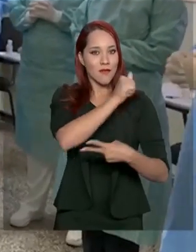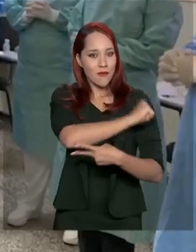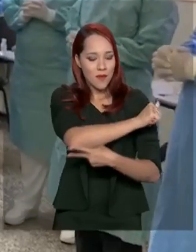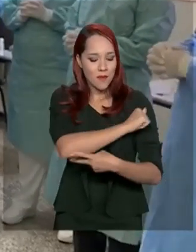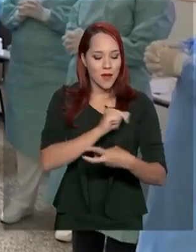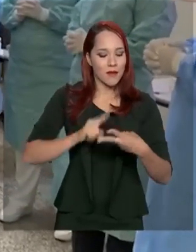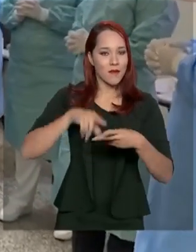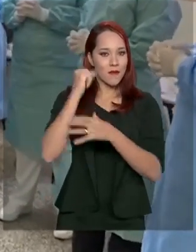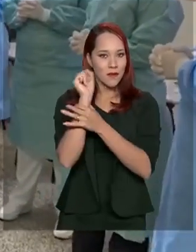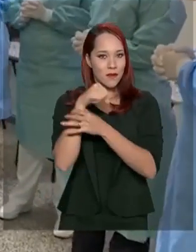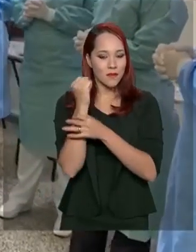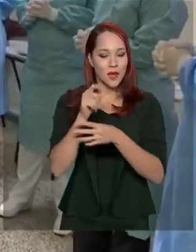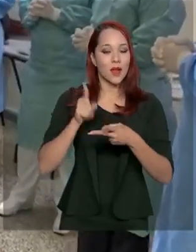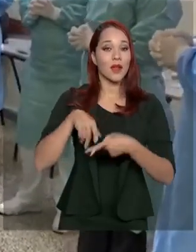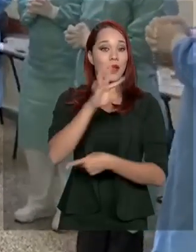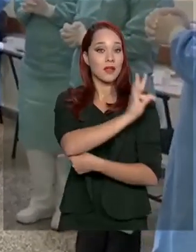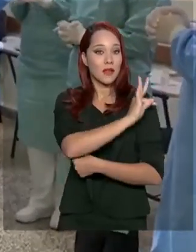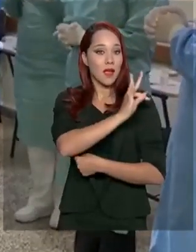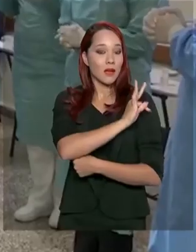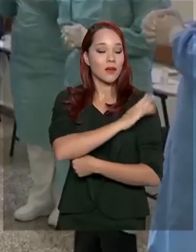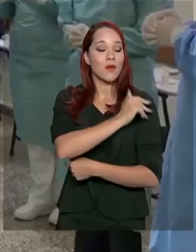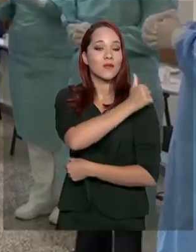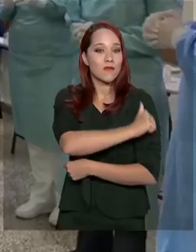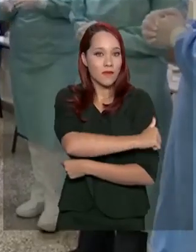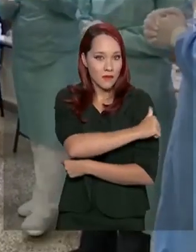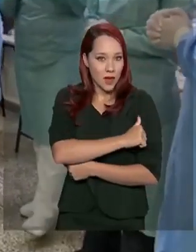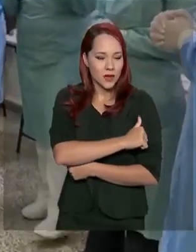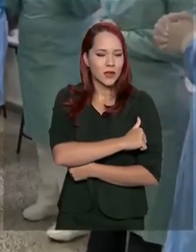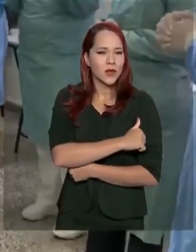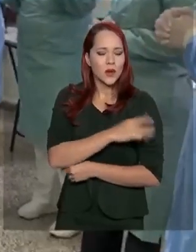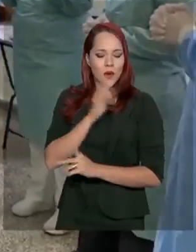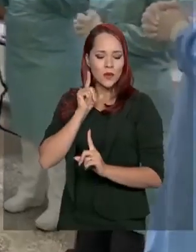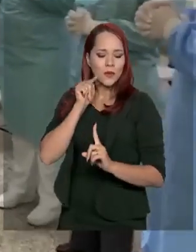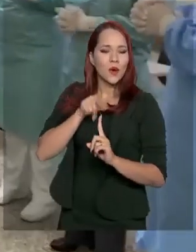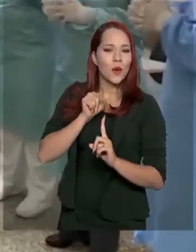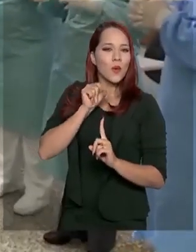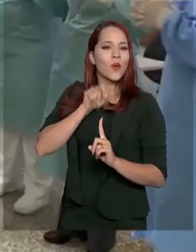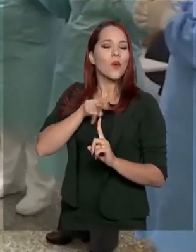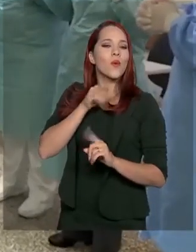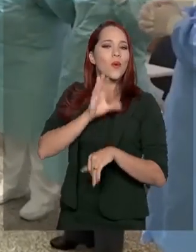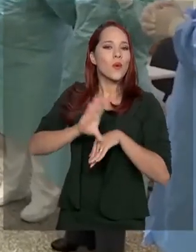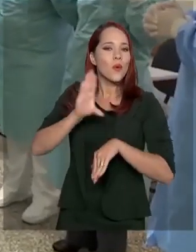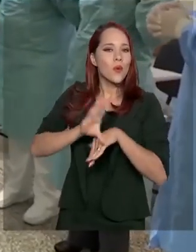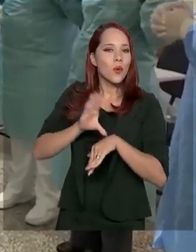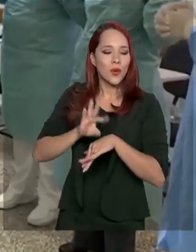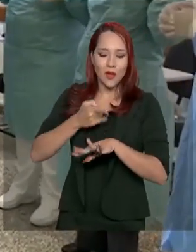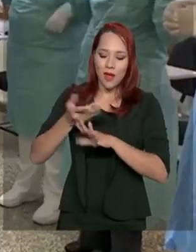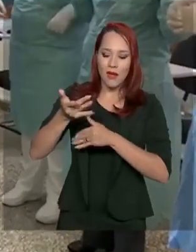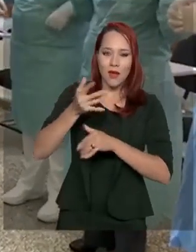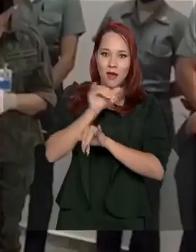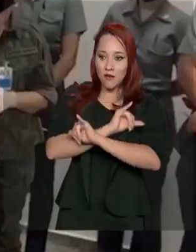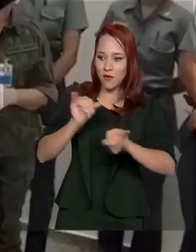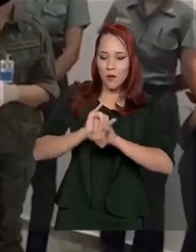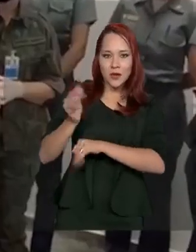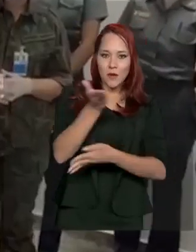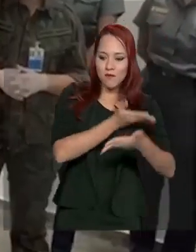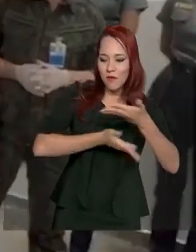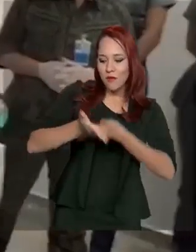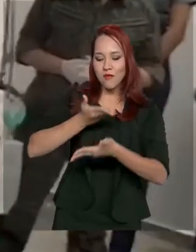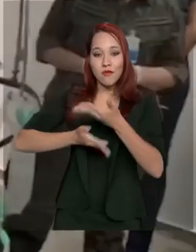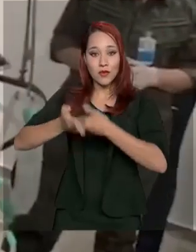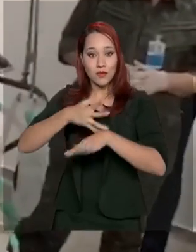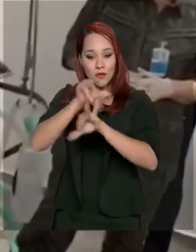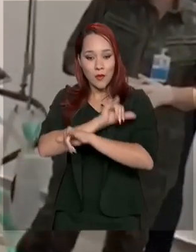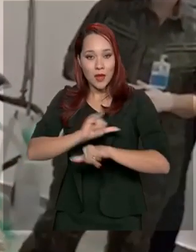fisioterapeutas e técnicos de enfermagem. O objetivo da capacitação é a troca de informações técnicas